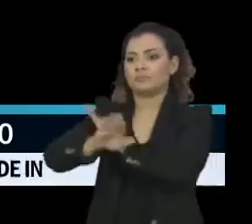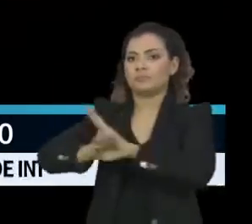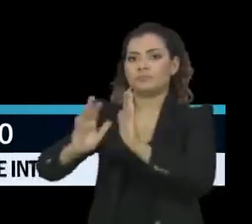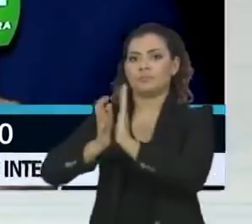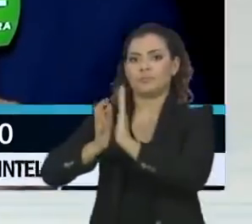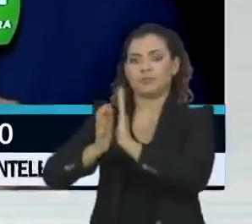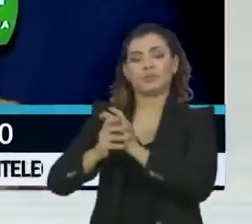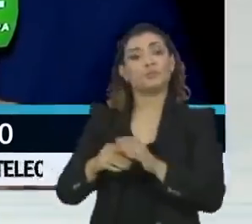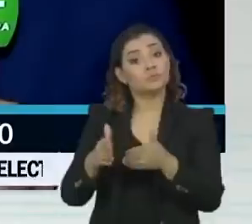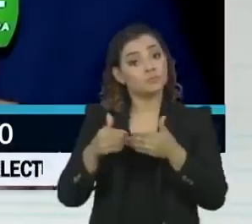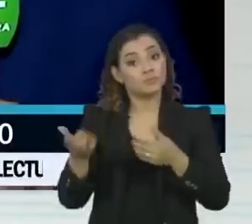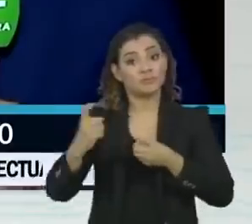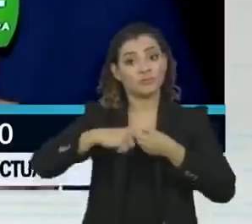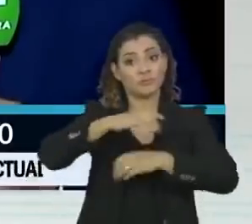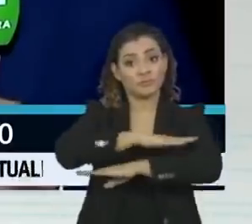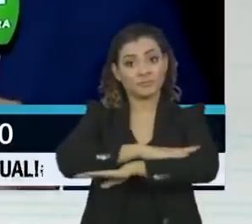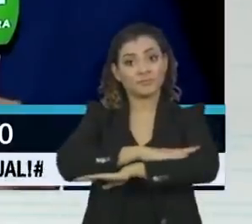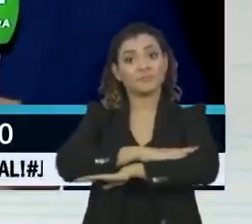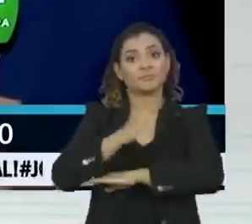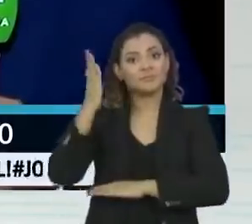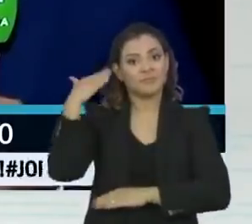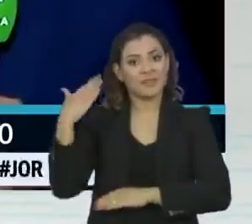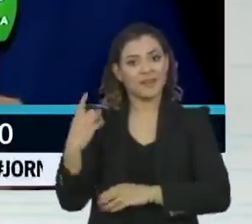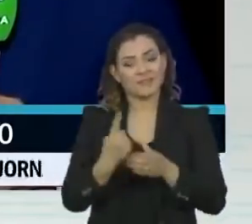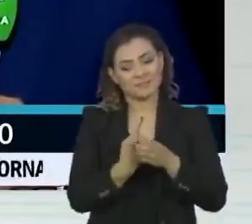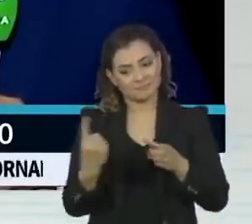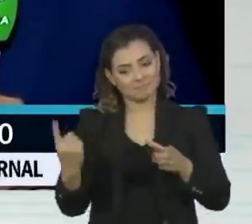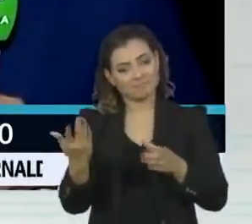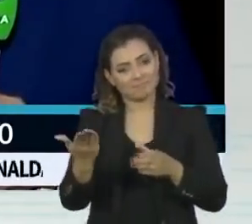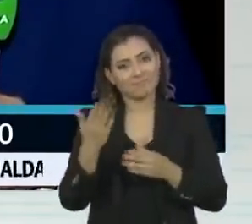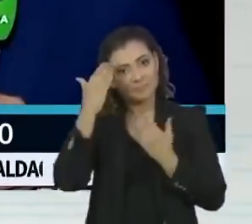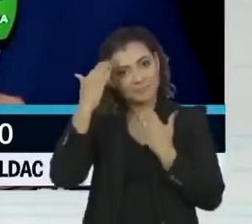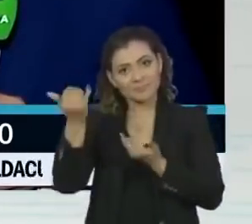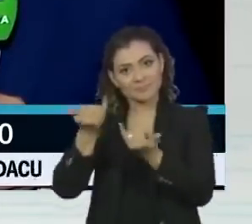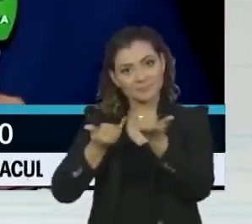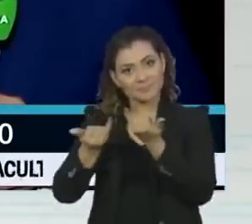Eu volto com você aí no estúdio, Karen. Uma boa noite. Muito obrigada pelas informações, Lucas. Boa noite para você também. noite.